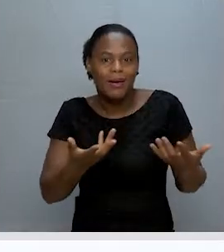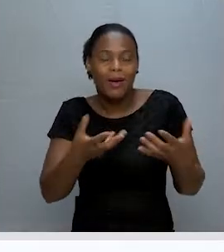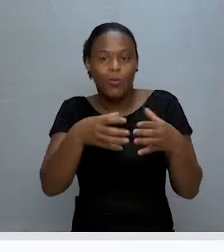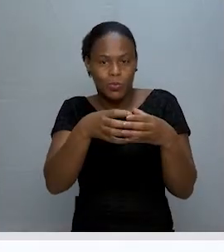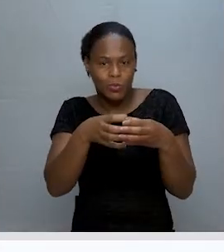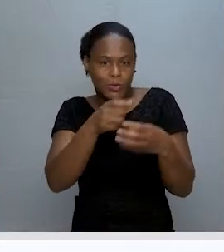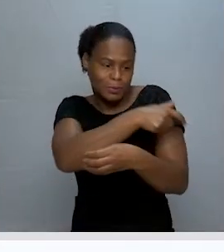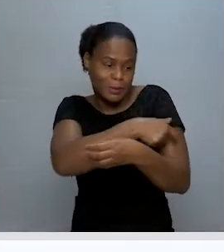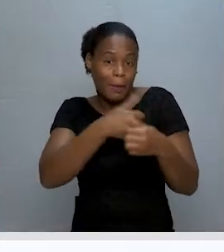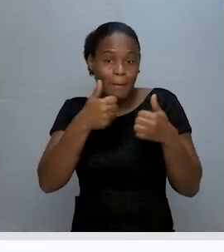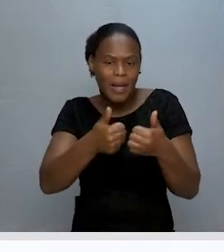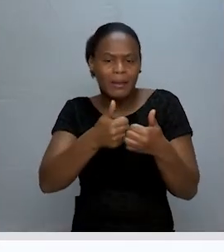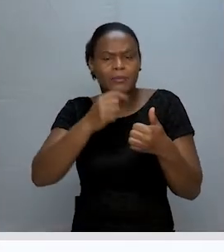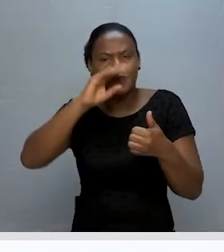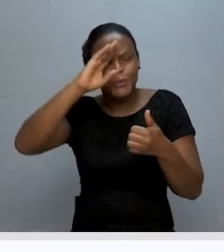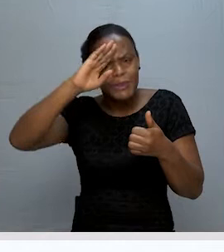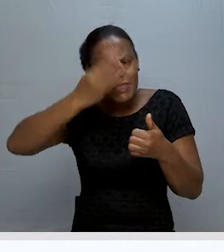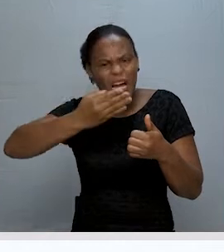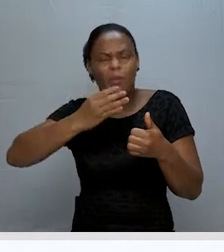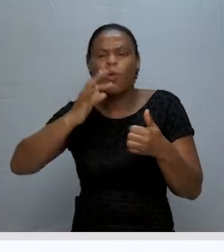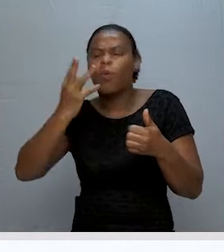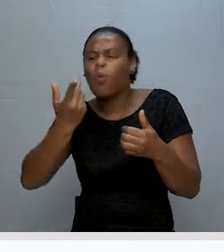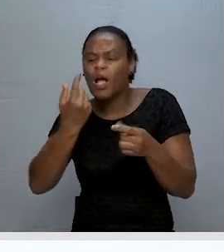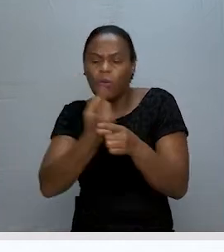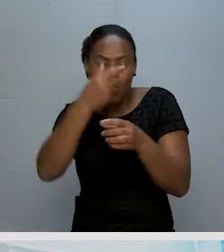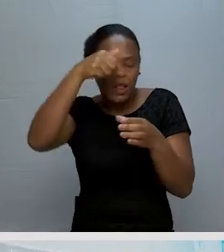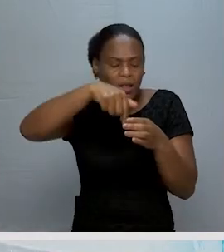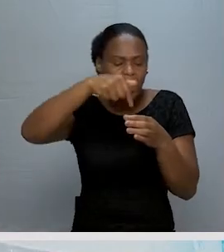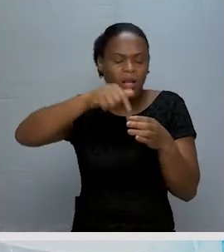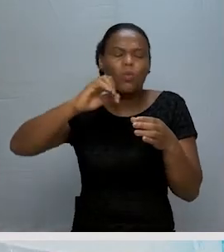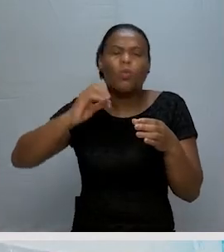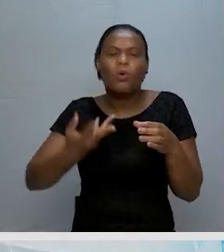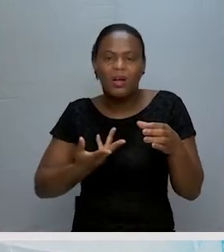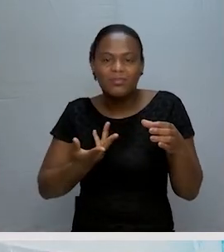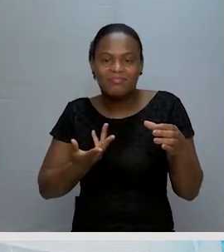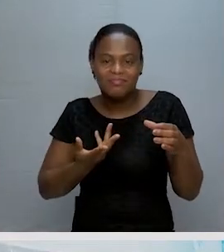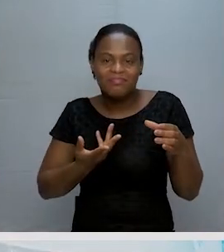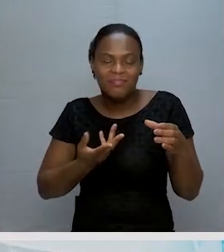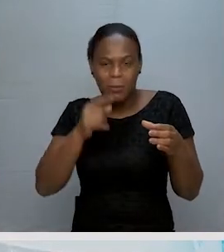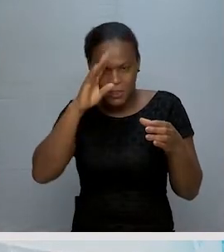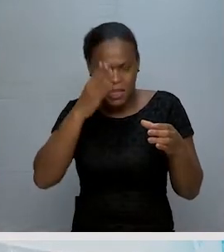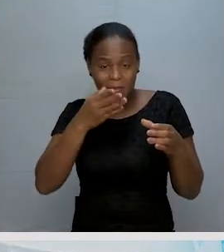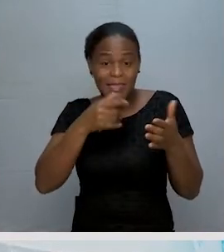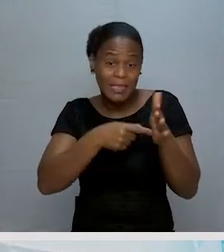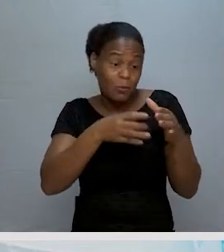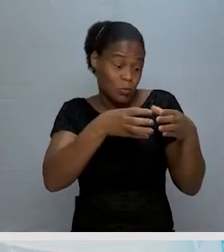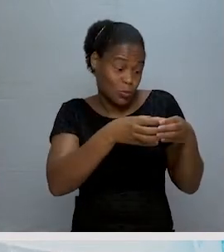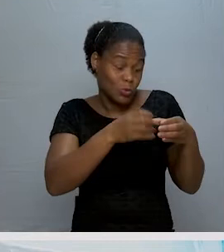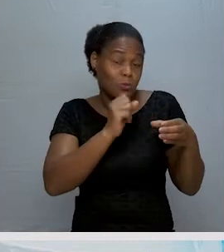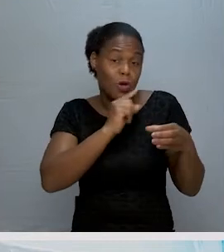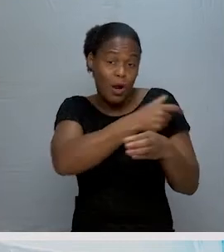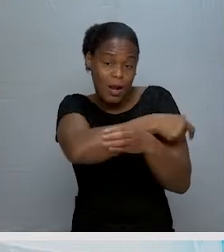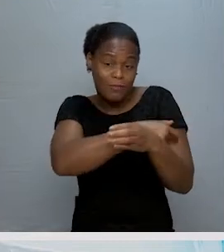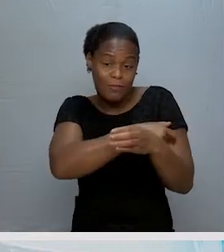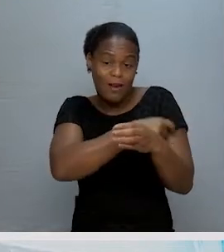quando se sabe quais são os elementos que o constituem. Um conjunto pode ser representado